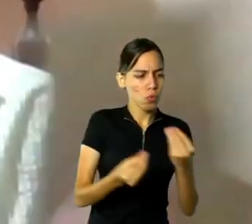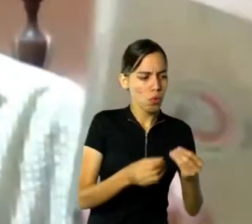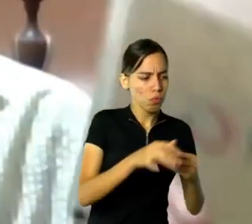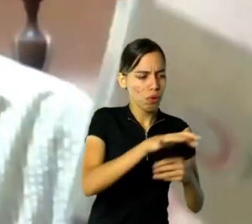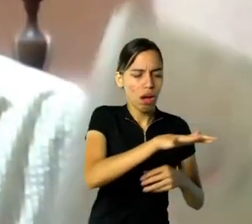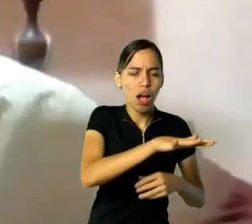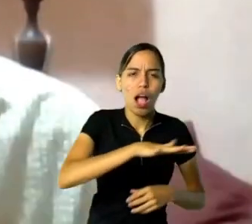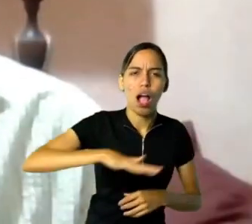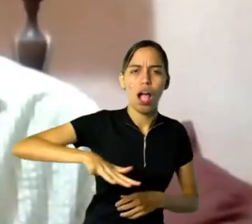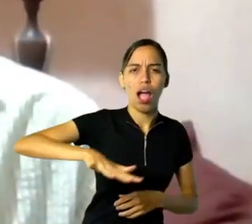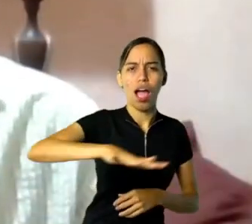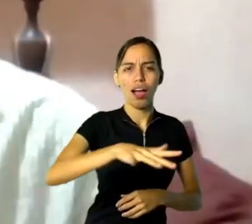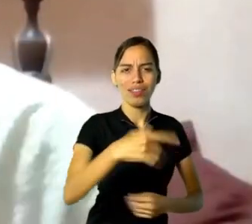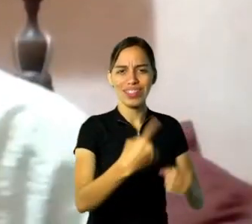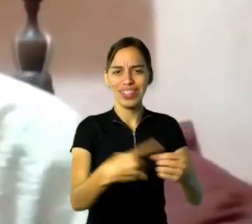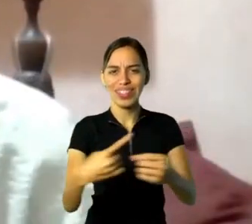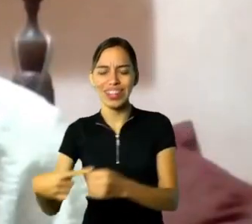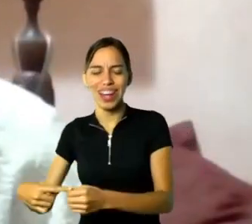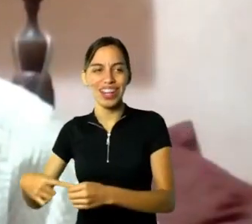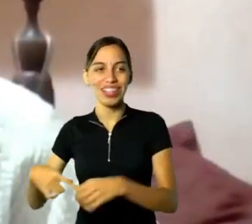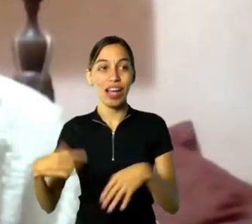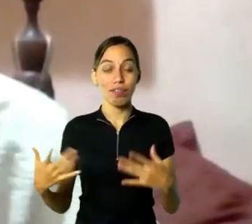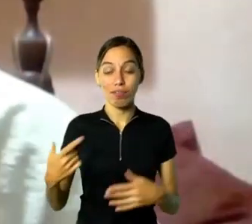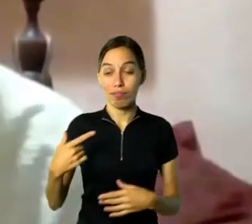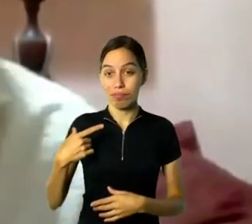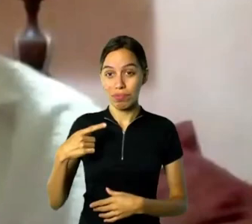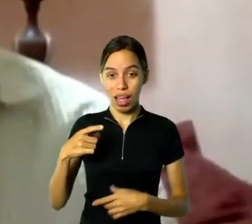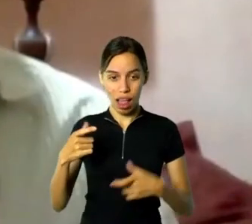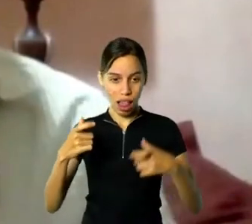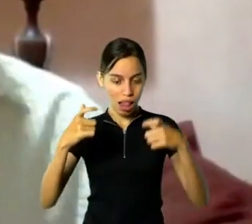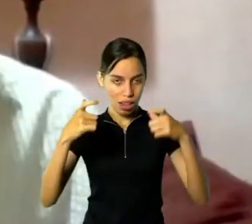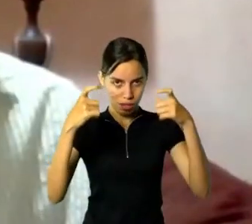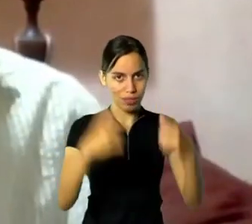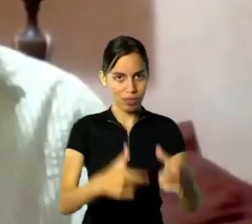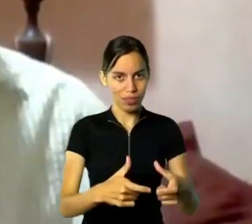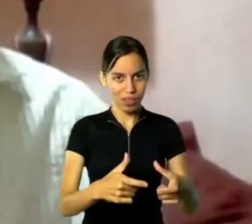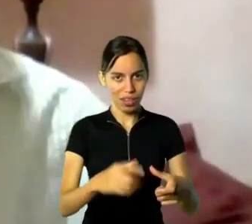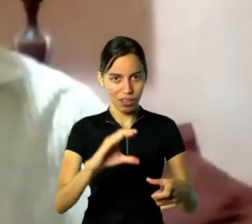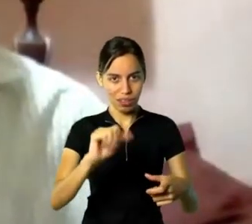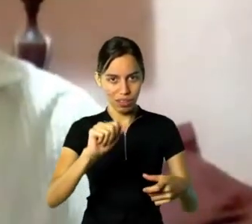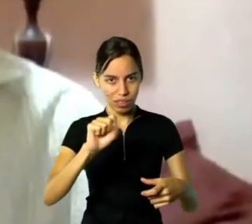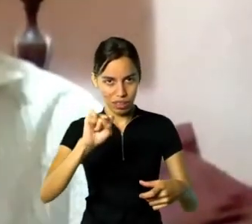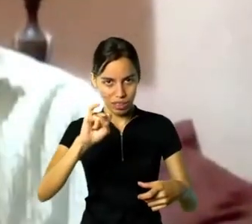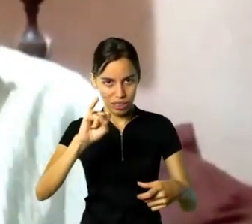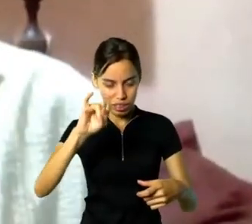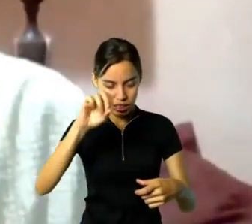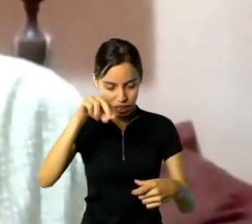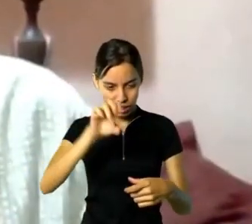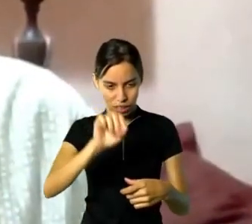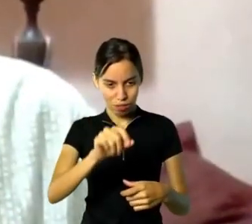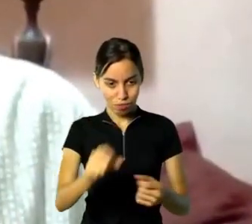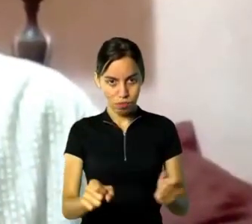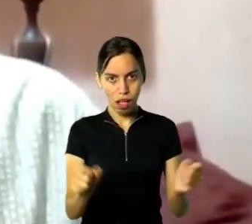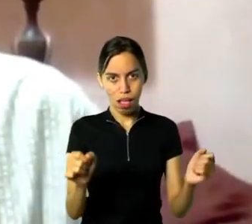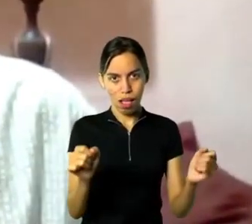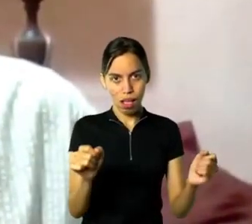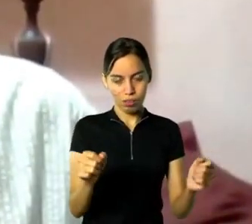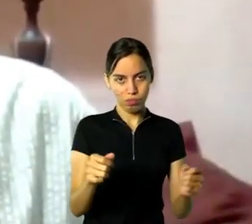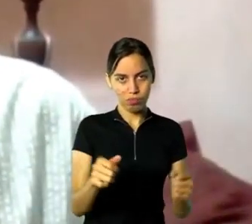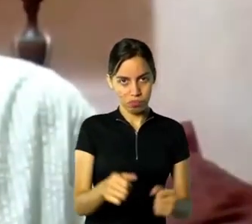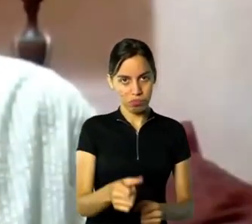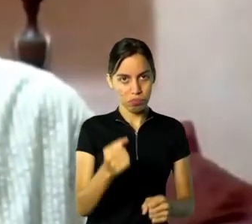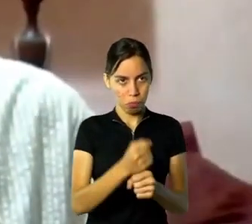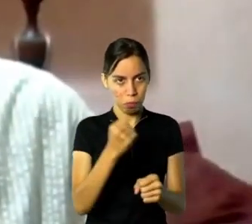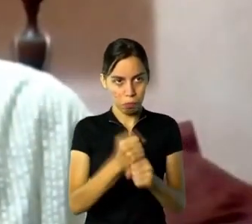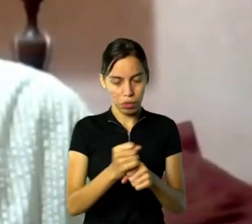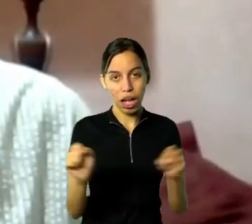o Tropecassino ficou pronto, a gente entrou em contato com o Rui Castro, que a gente até cogitou que o Rui Castro talvez